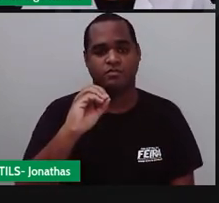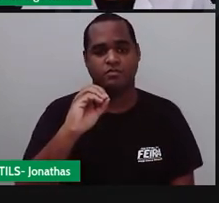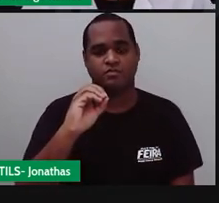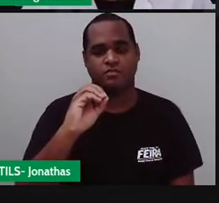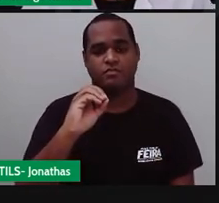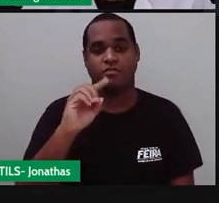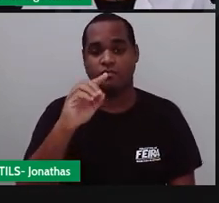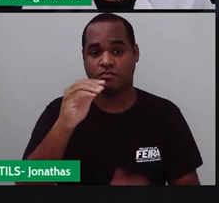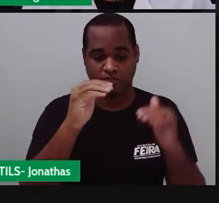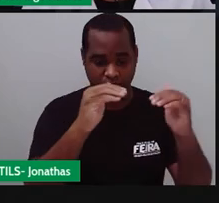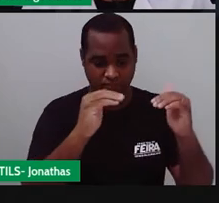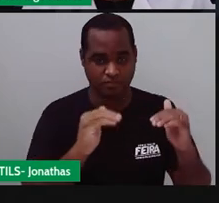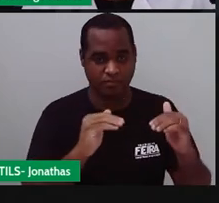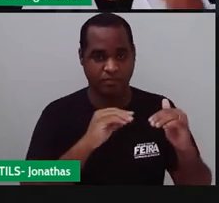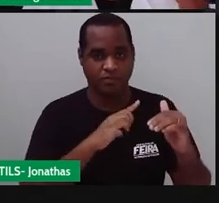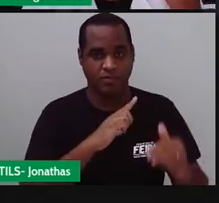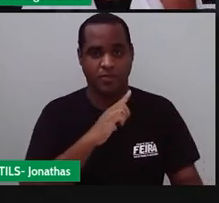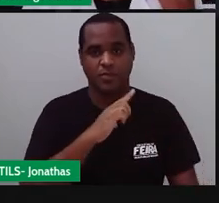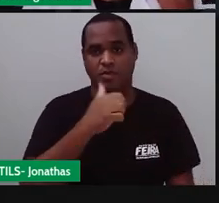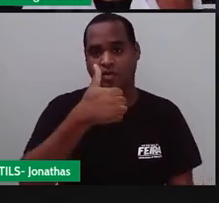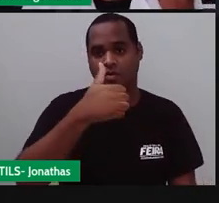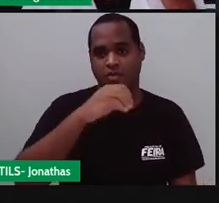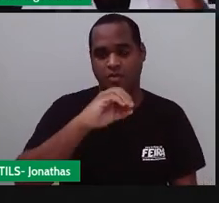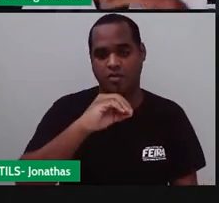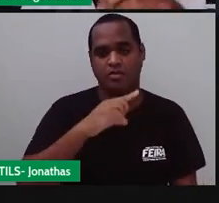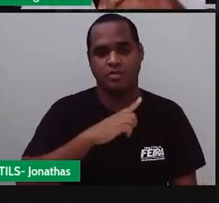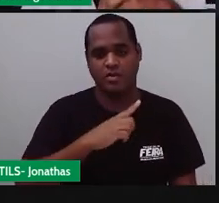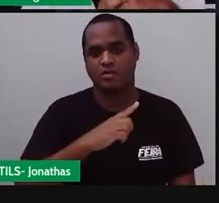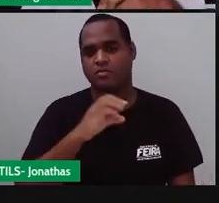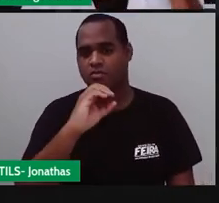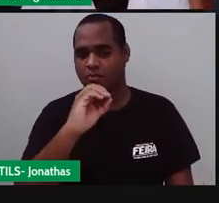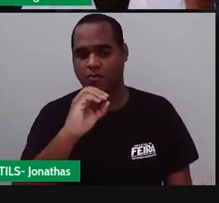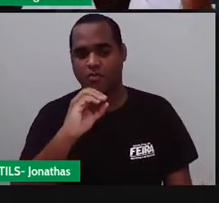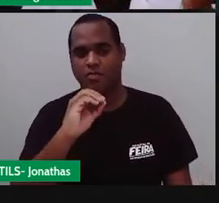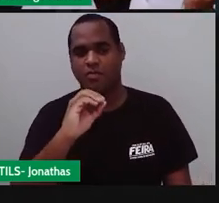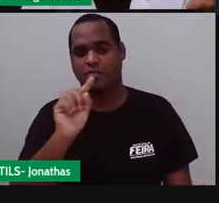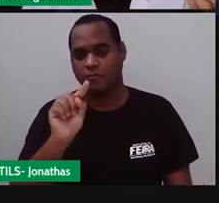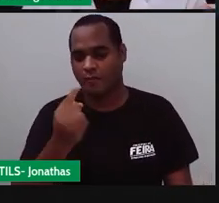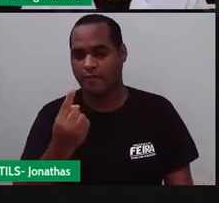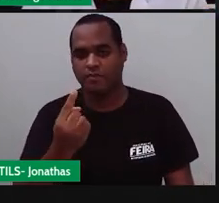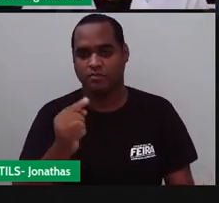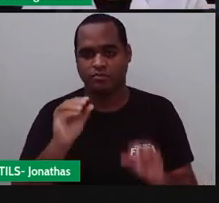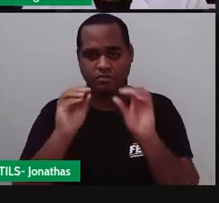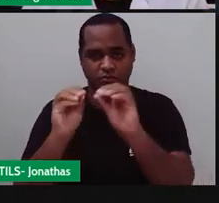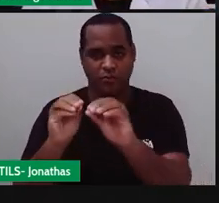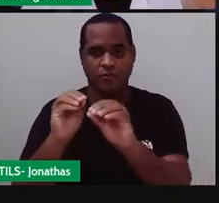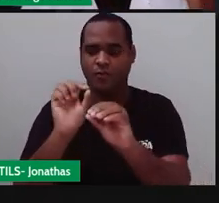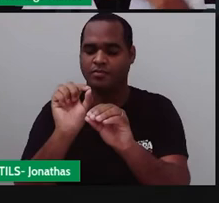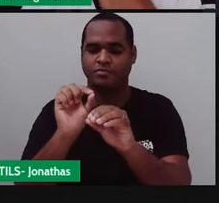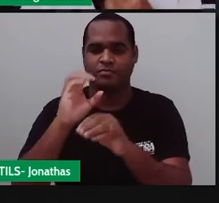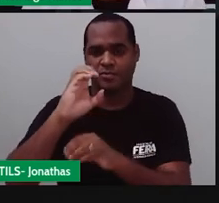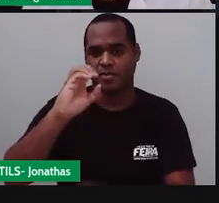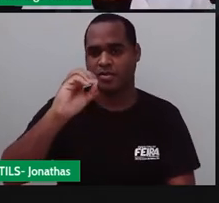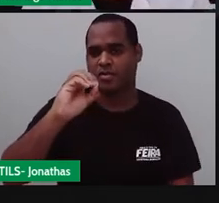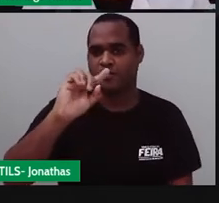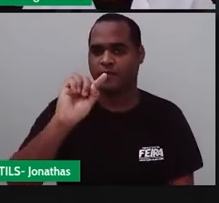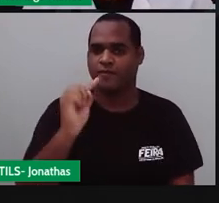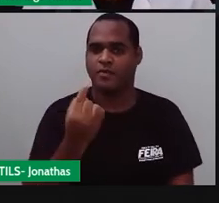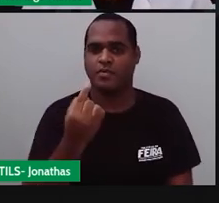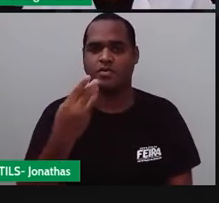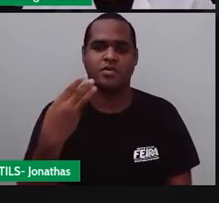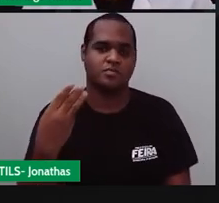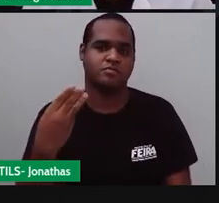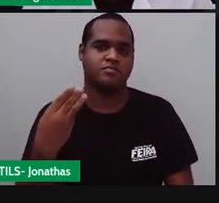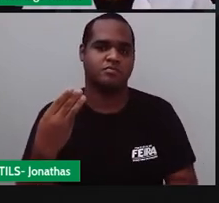embaixo da fração é o 10 o 10 tem um 0 bota a vírgula no lugar onde depois da vírgula fique um algarismo